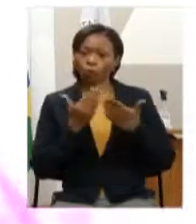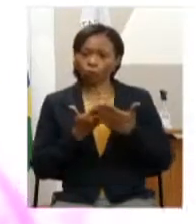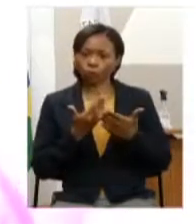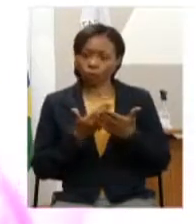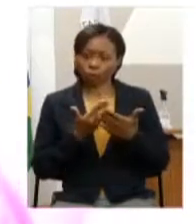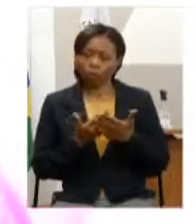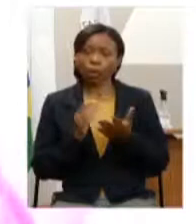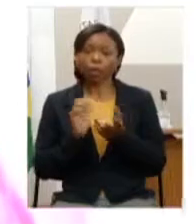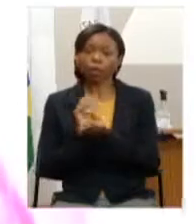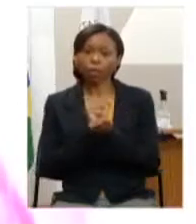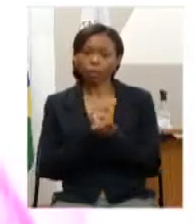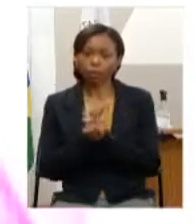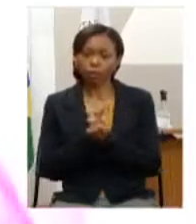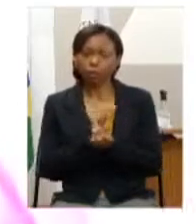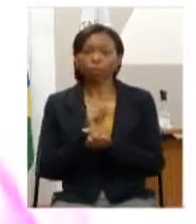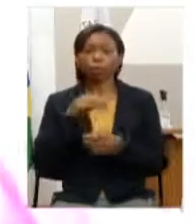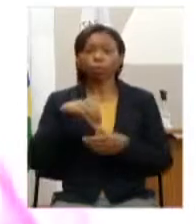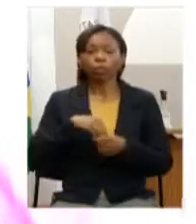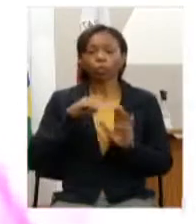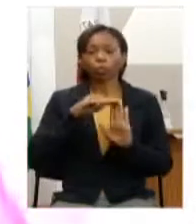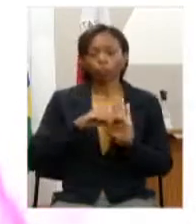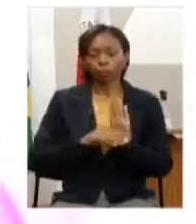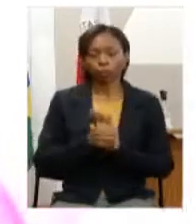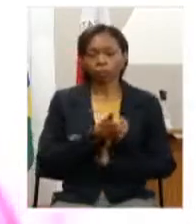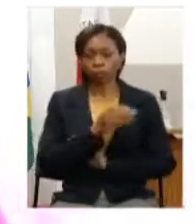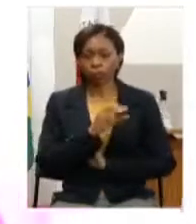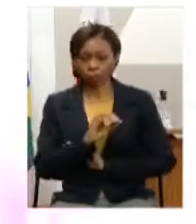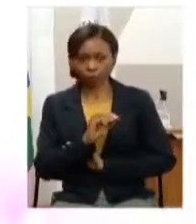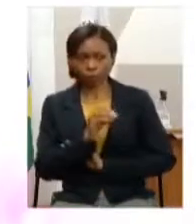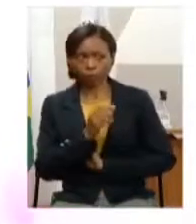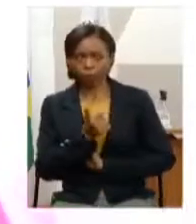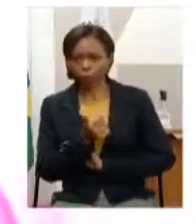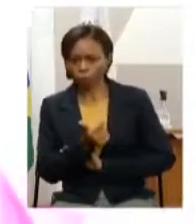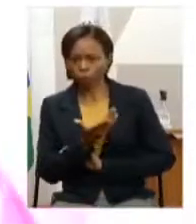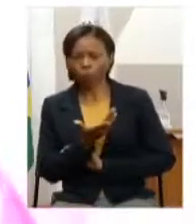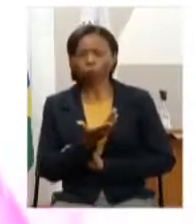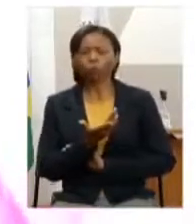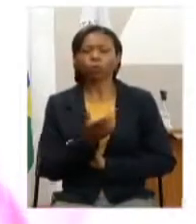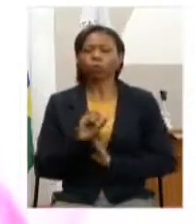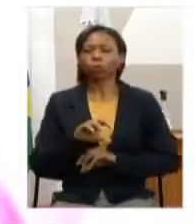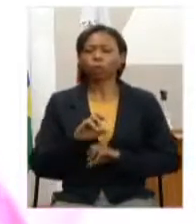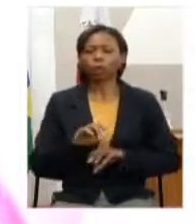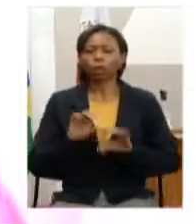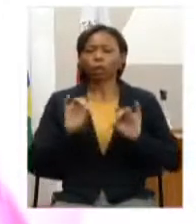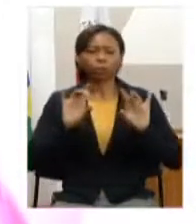quilombola no âmbito do Programa 112 modalidades e temáticas especiais de ensino